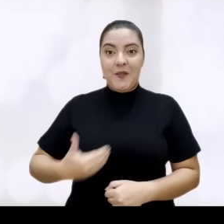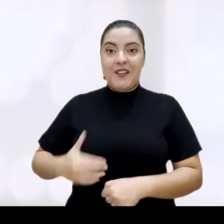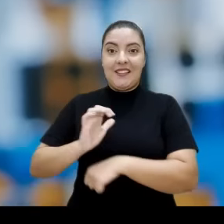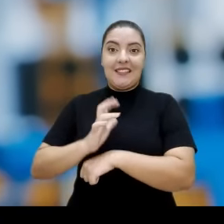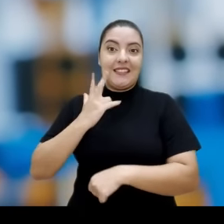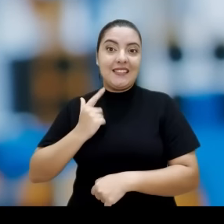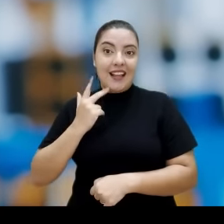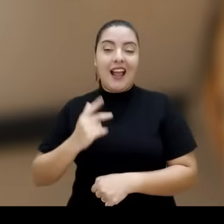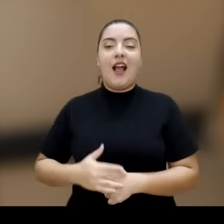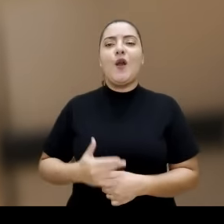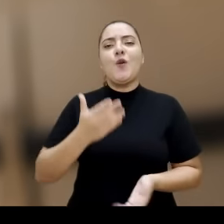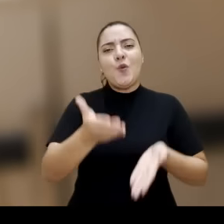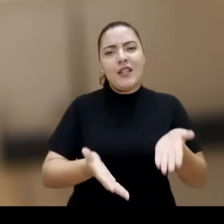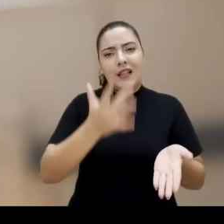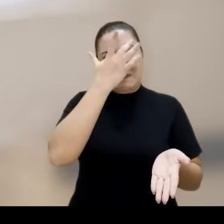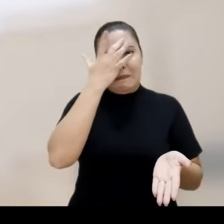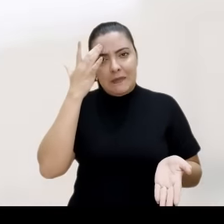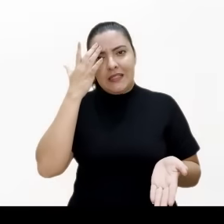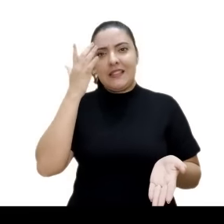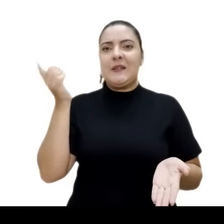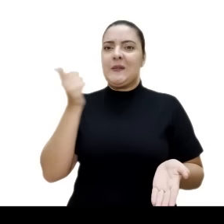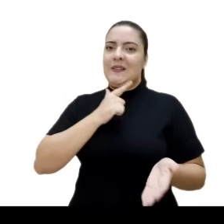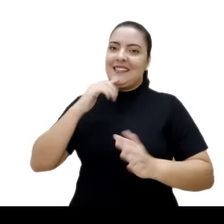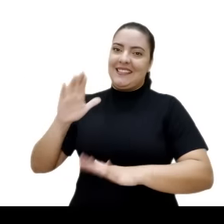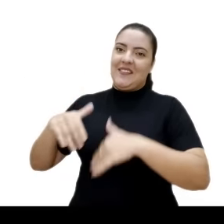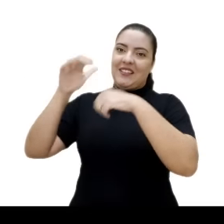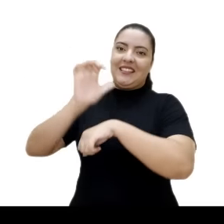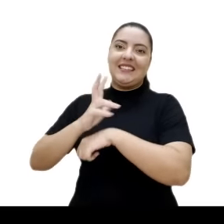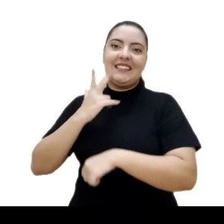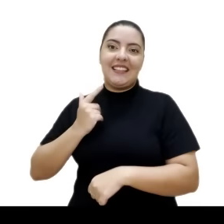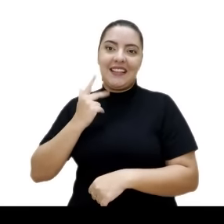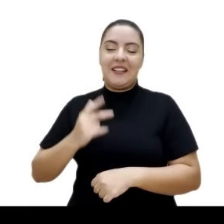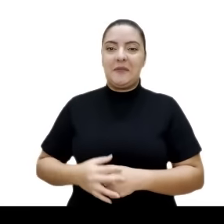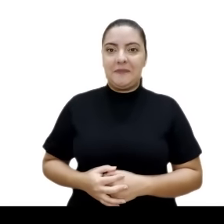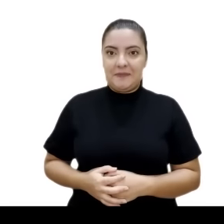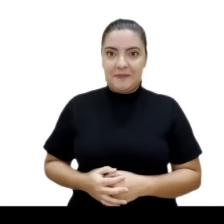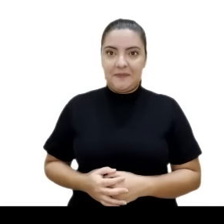Governo do Estado. Cuidar das pessoas. Avançar o Ceará.